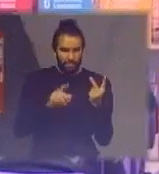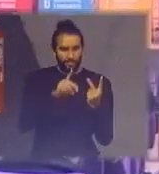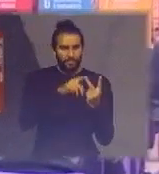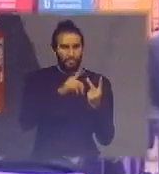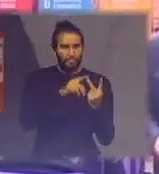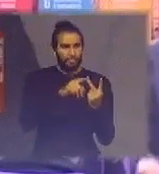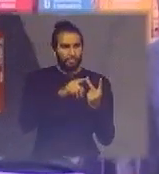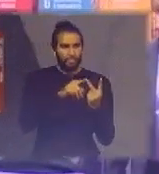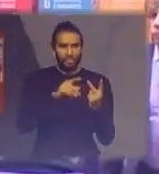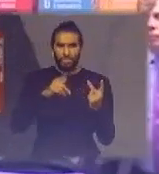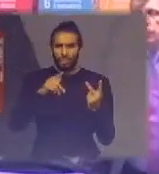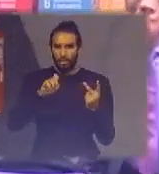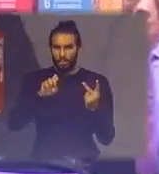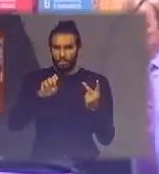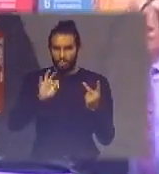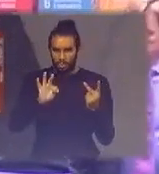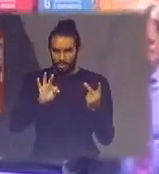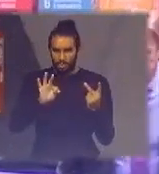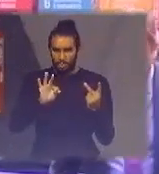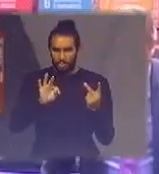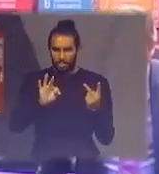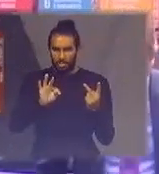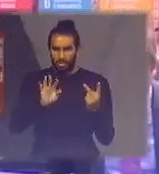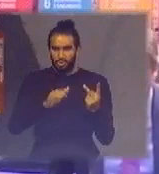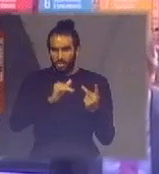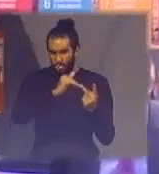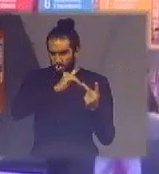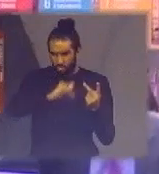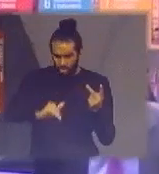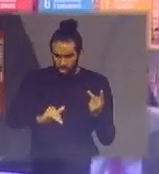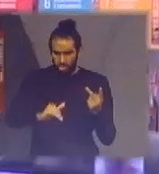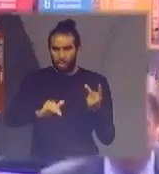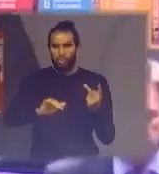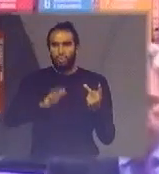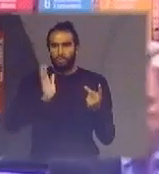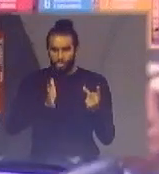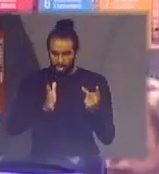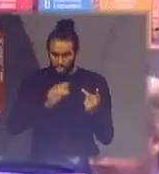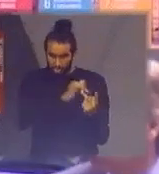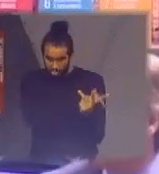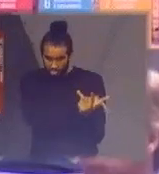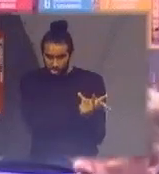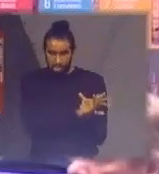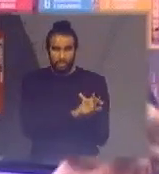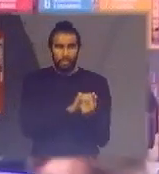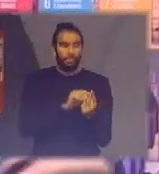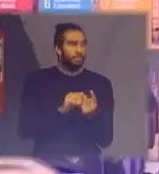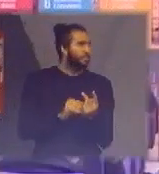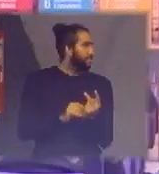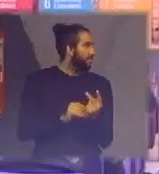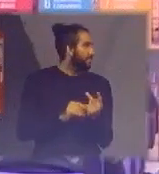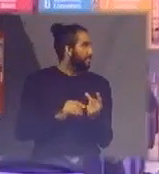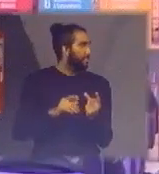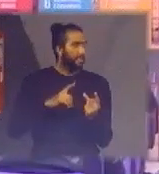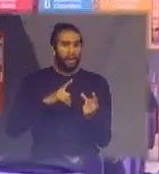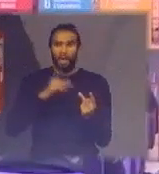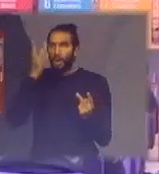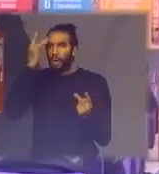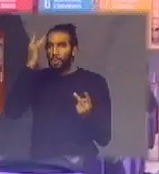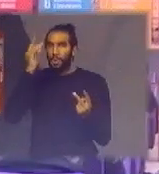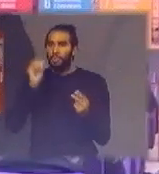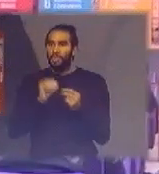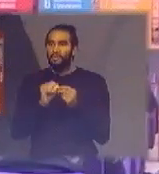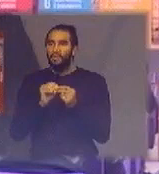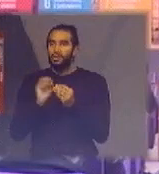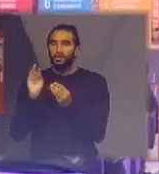de PEVs não vai ter vão ser isentos no Rio de Janeiro então isso já foi definido agora a minuta tem até amanhã para contribuir mas a